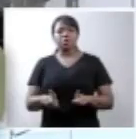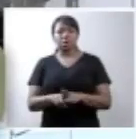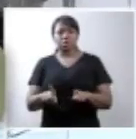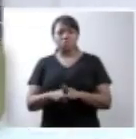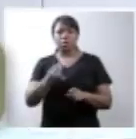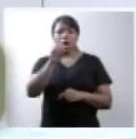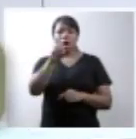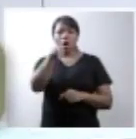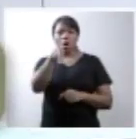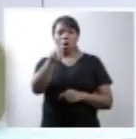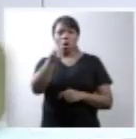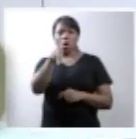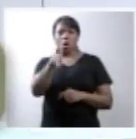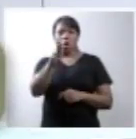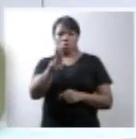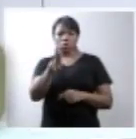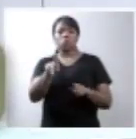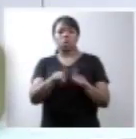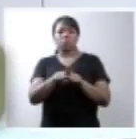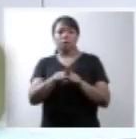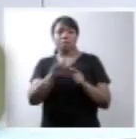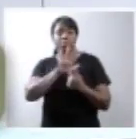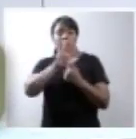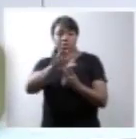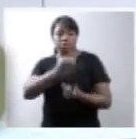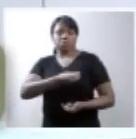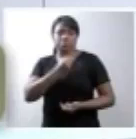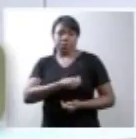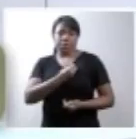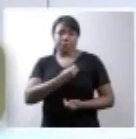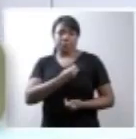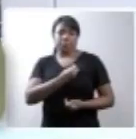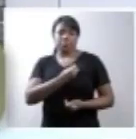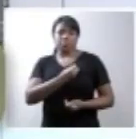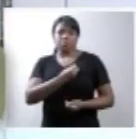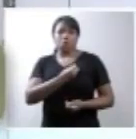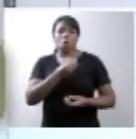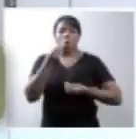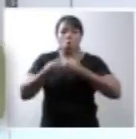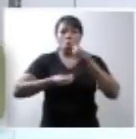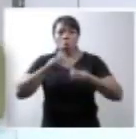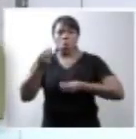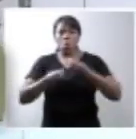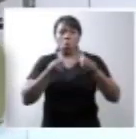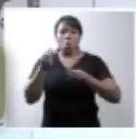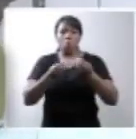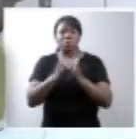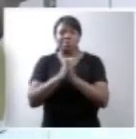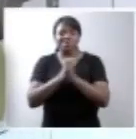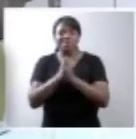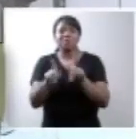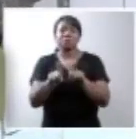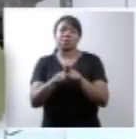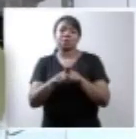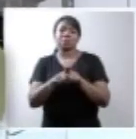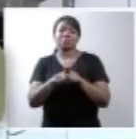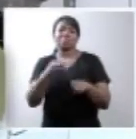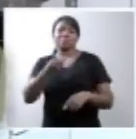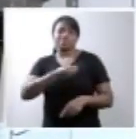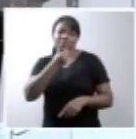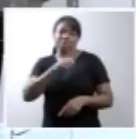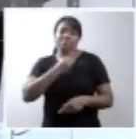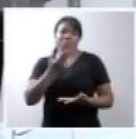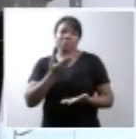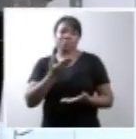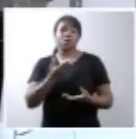pressupõe que haja a presença de vida, ainda que em forma de expectativa de vida. Utilizamos o